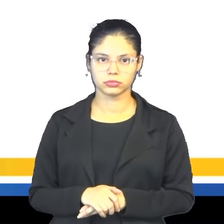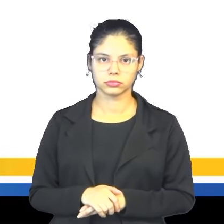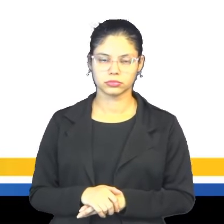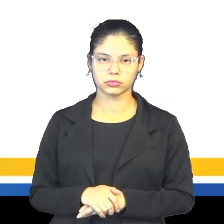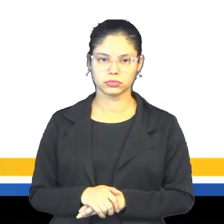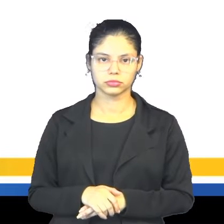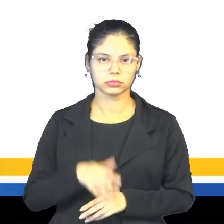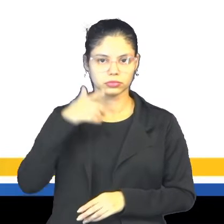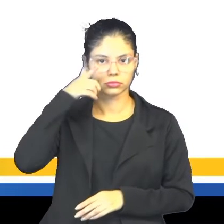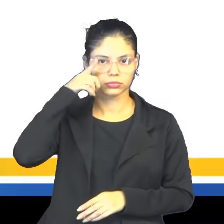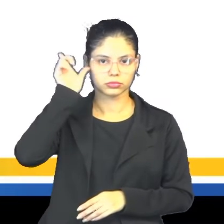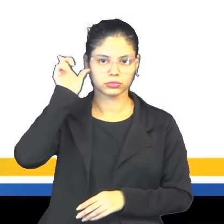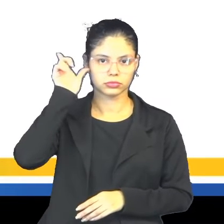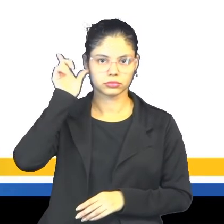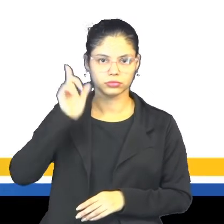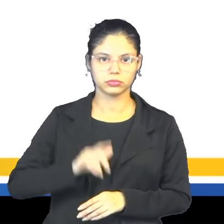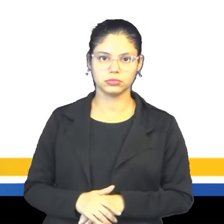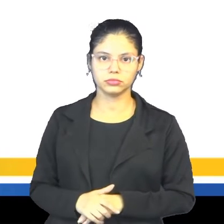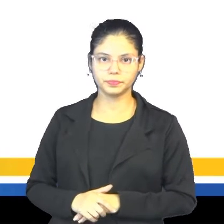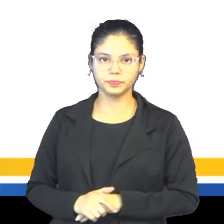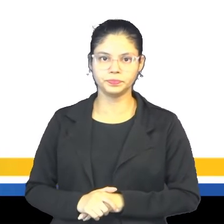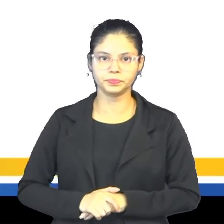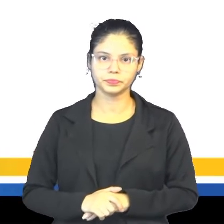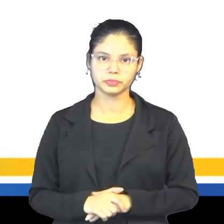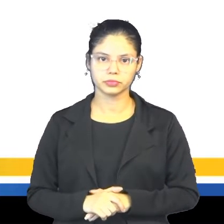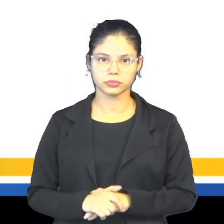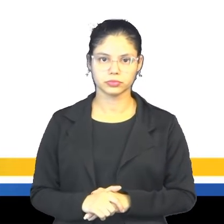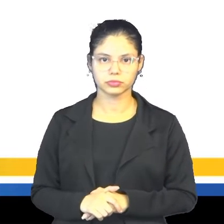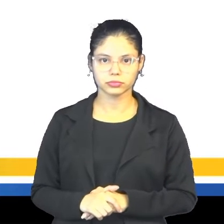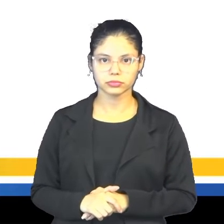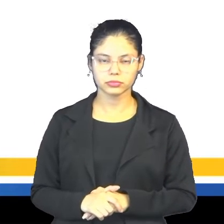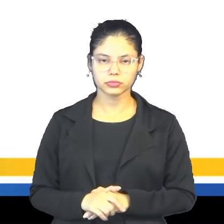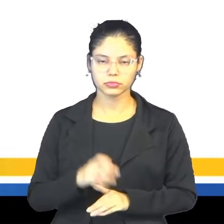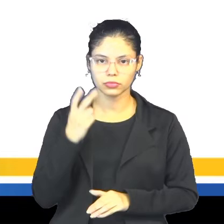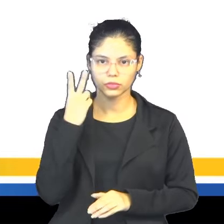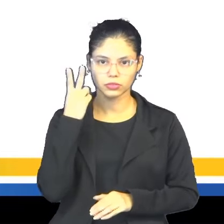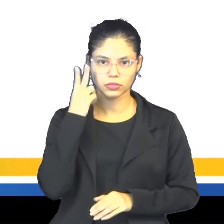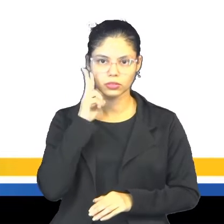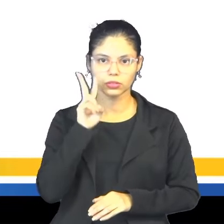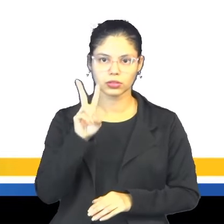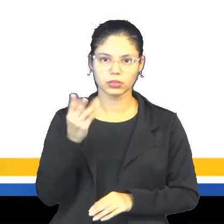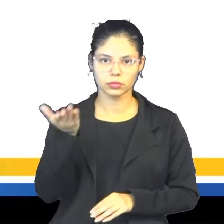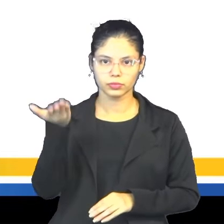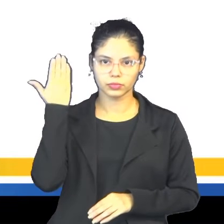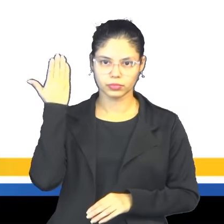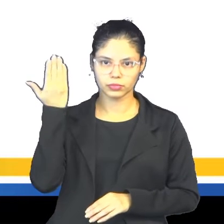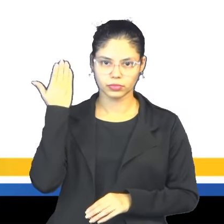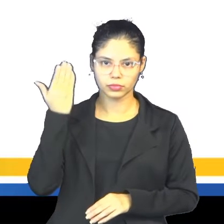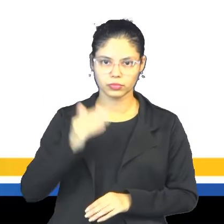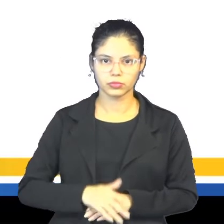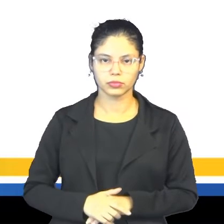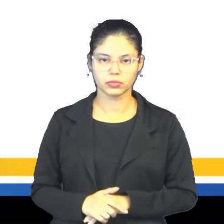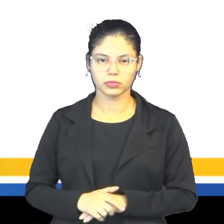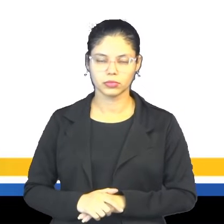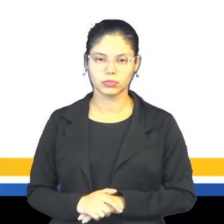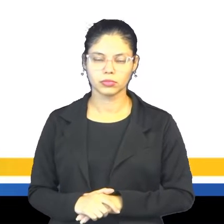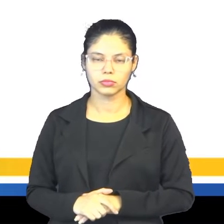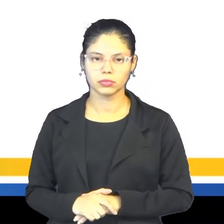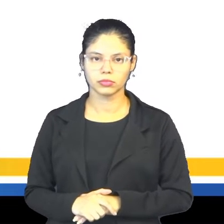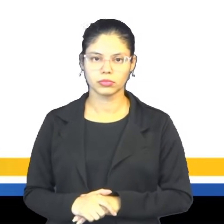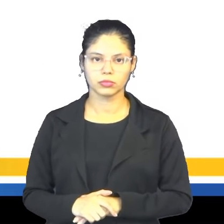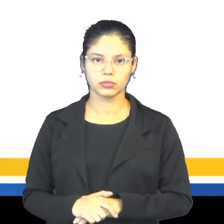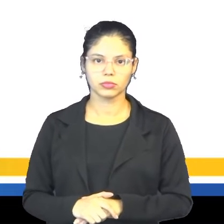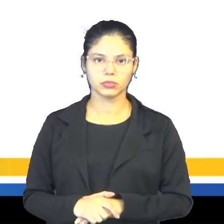yesterday, que é ontem, two days ago, dois dias atrás, ou há dois dias